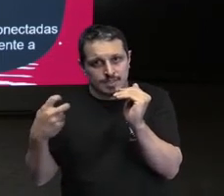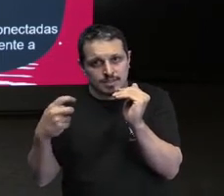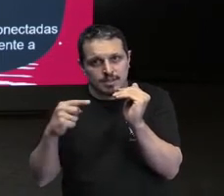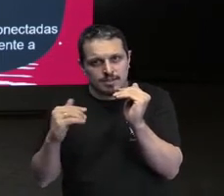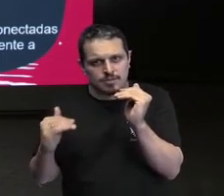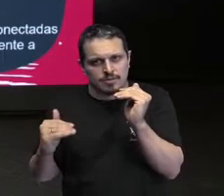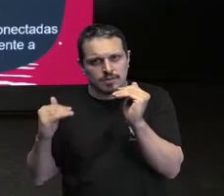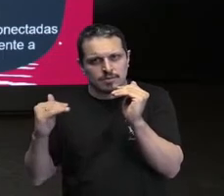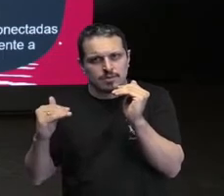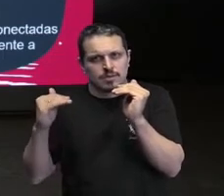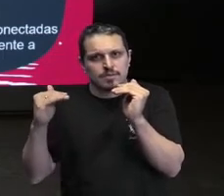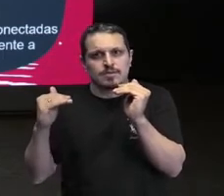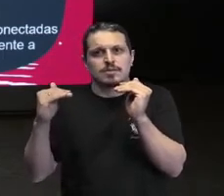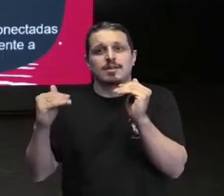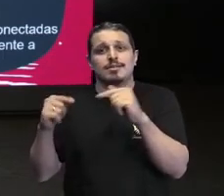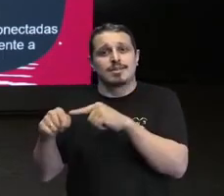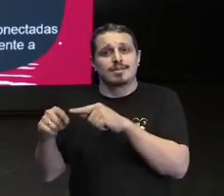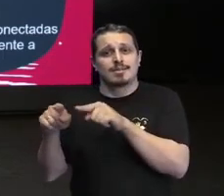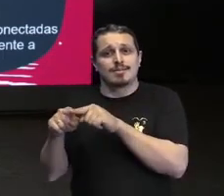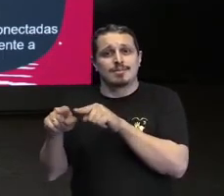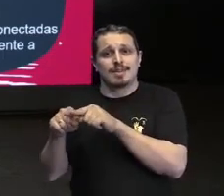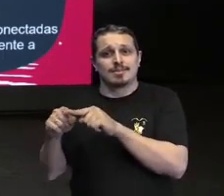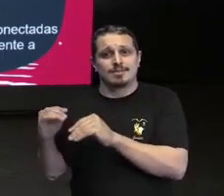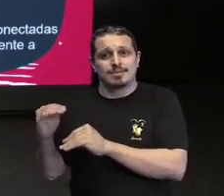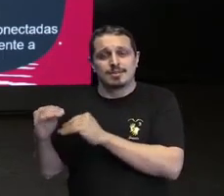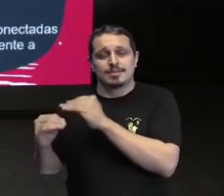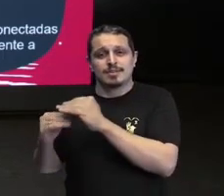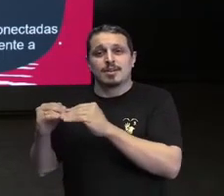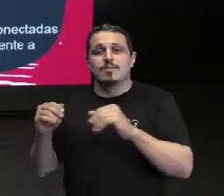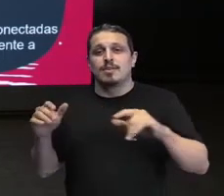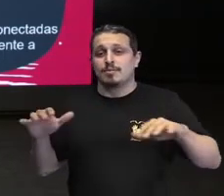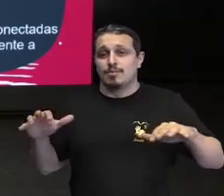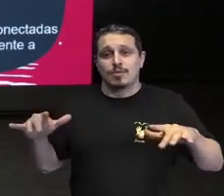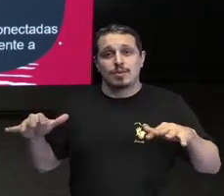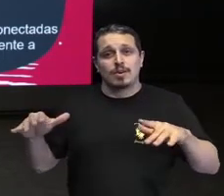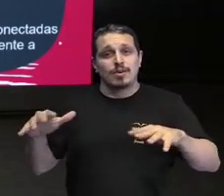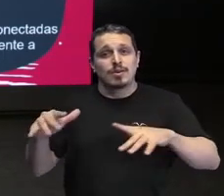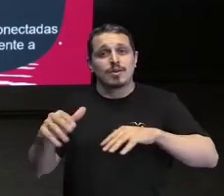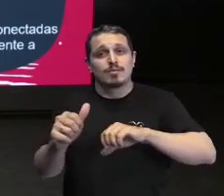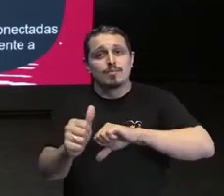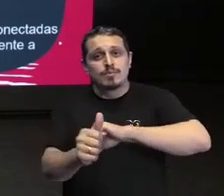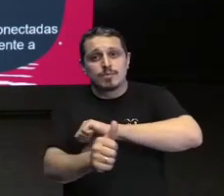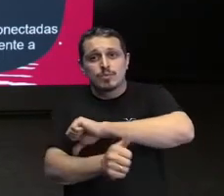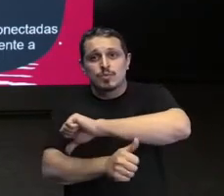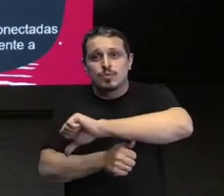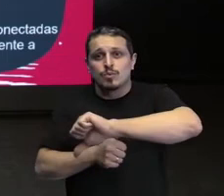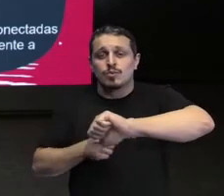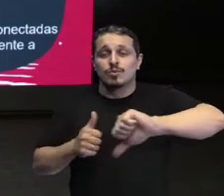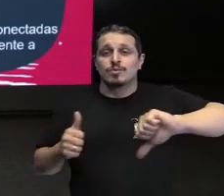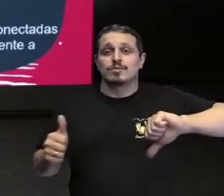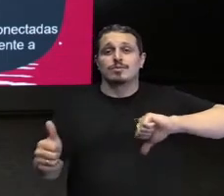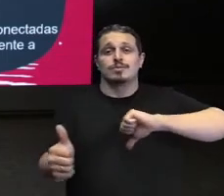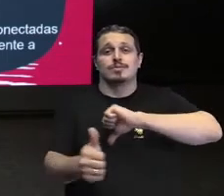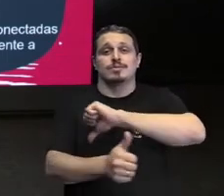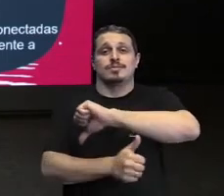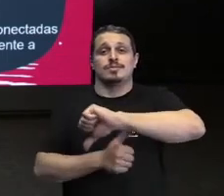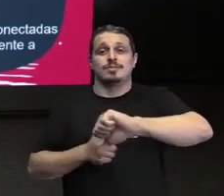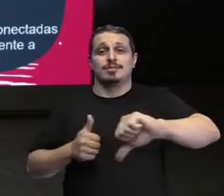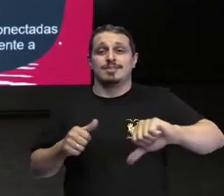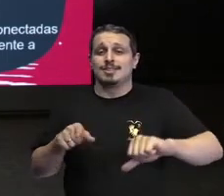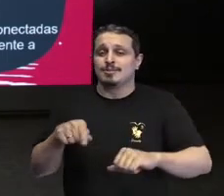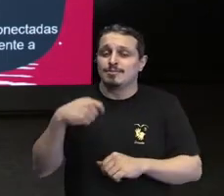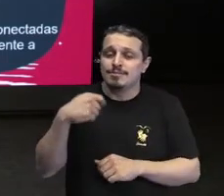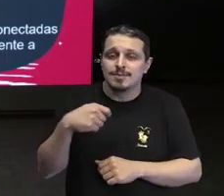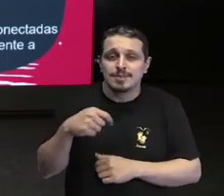influenciando os benefícios a respeito dos benefícios da diversidade e o quanto isso vai